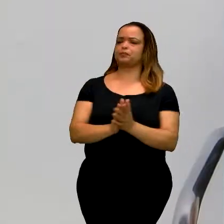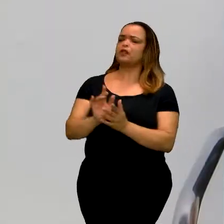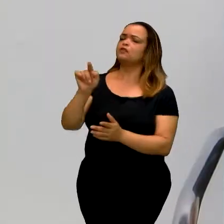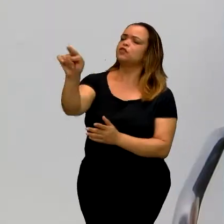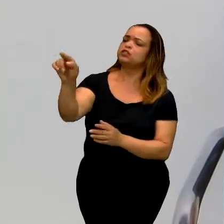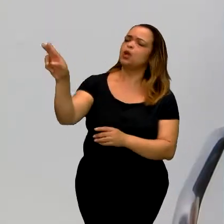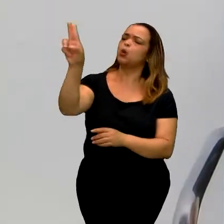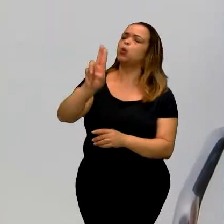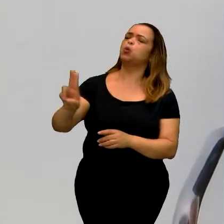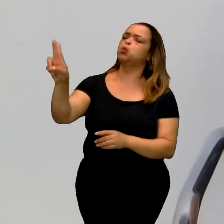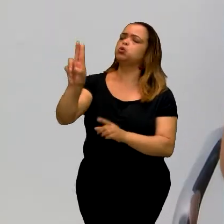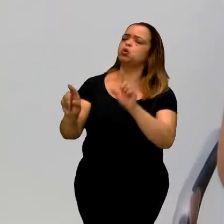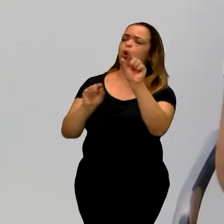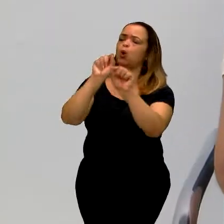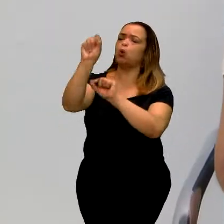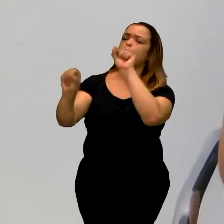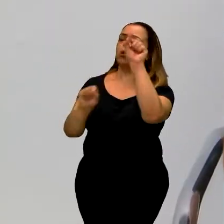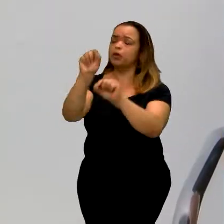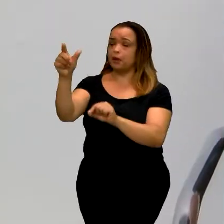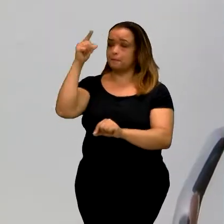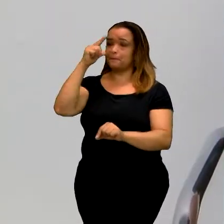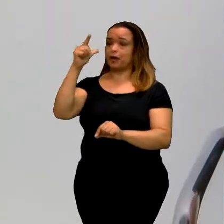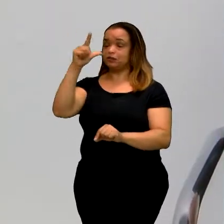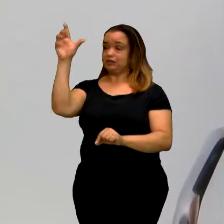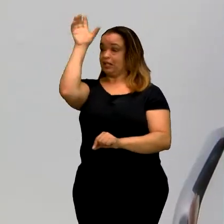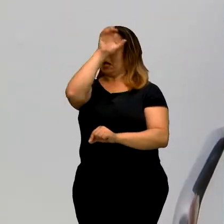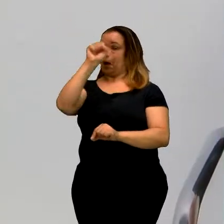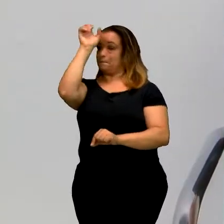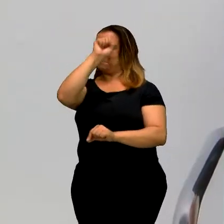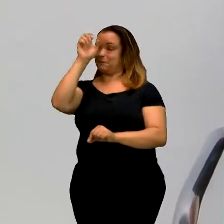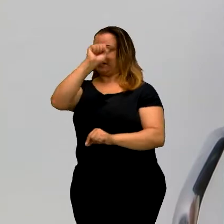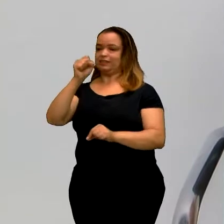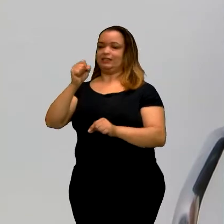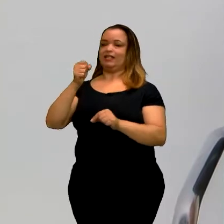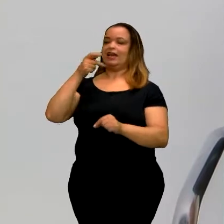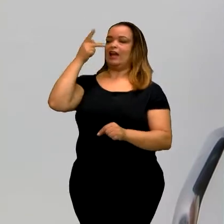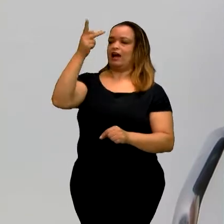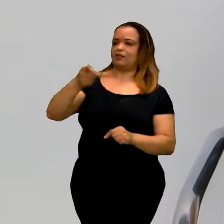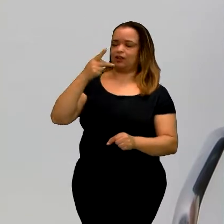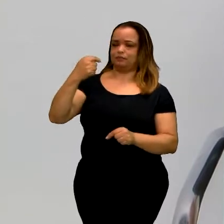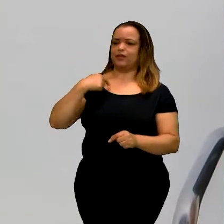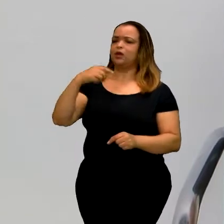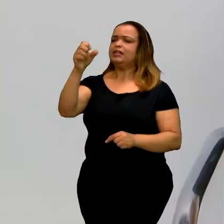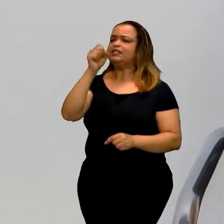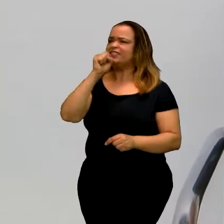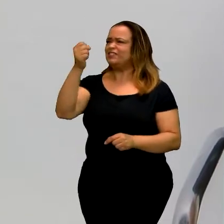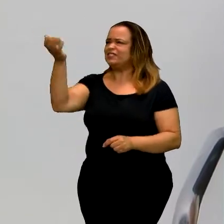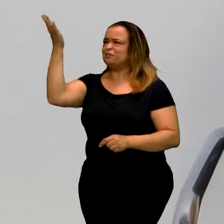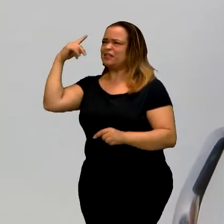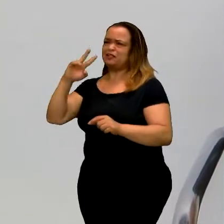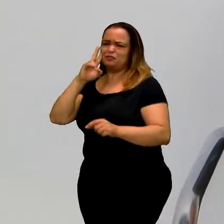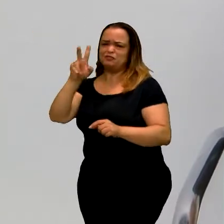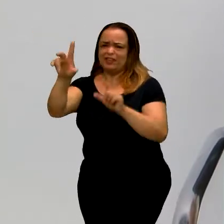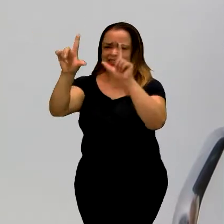método que você desenvolveu para falar? Porque, numa das entrevistas, eu vi que você fala que